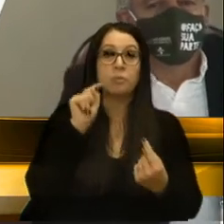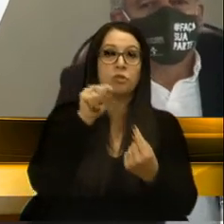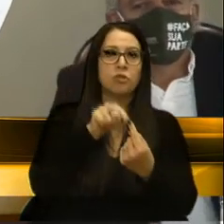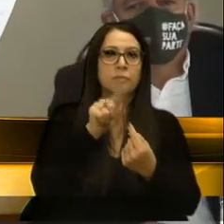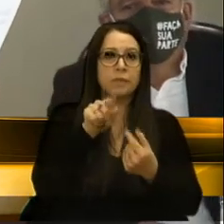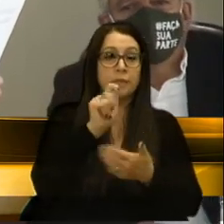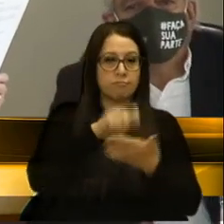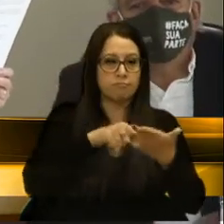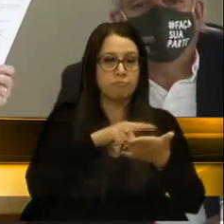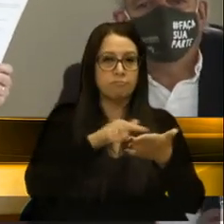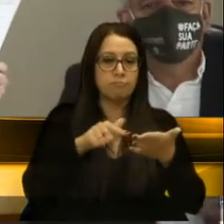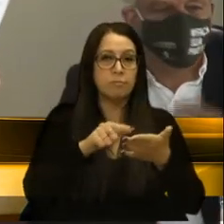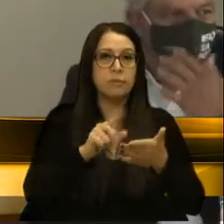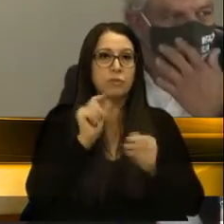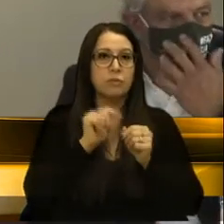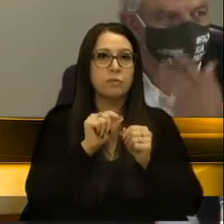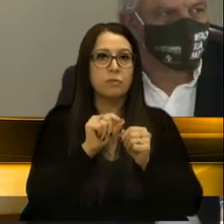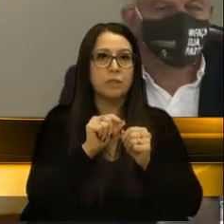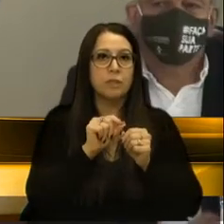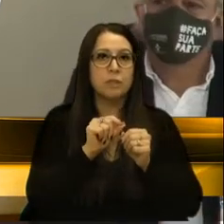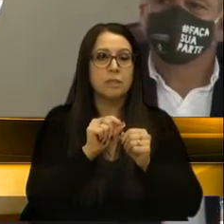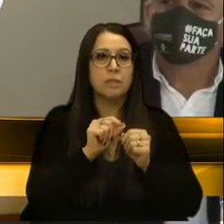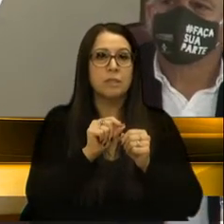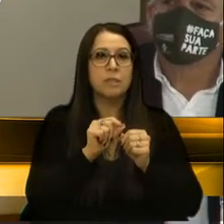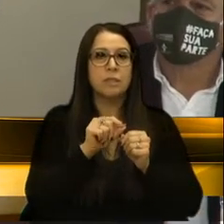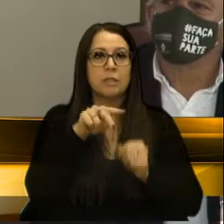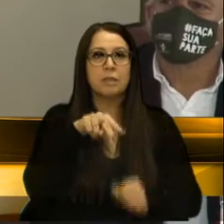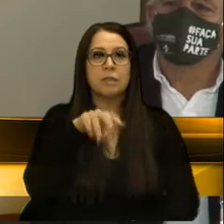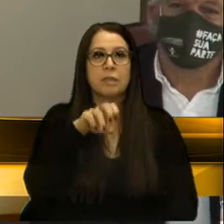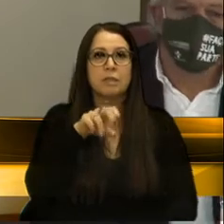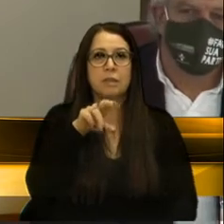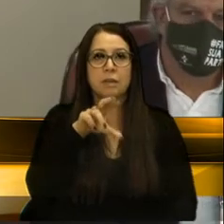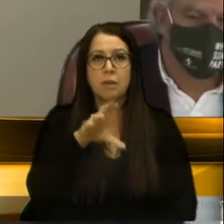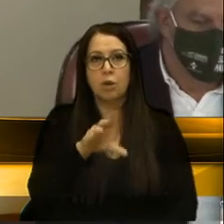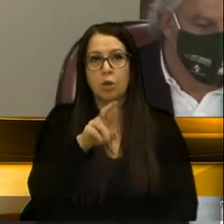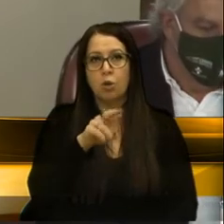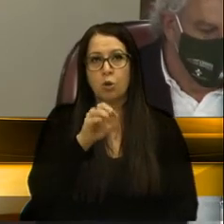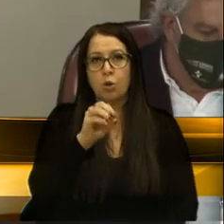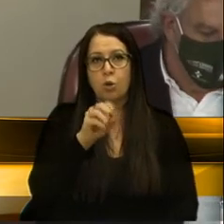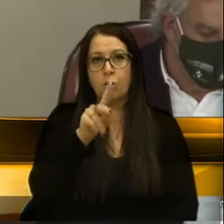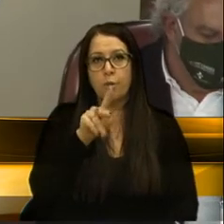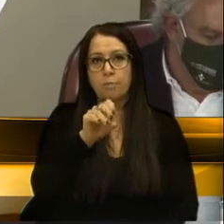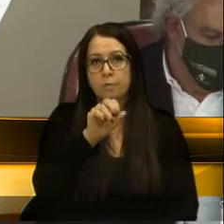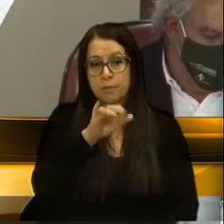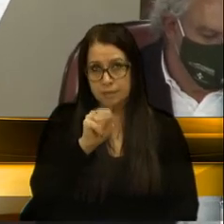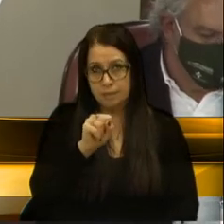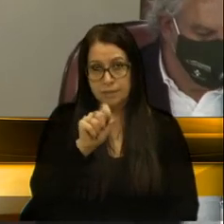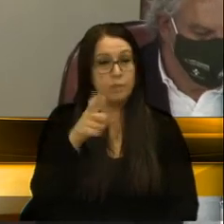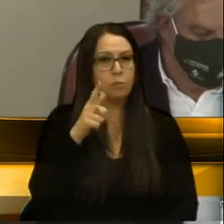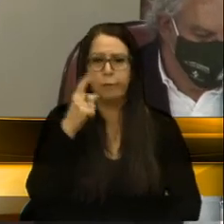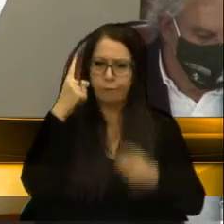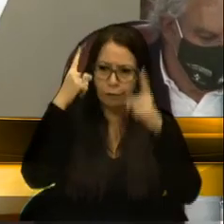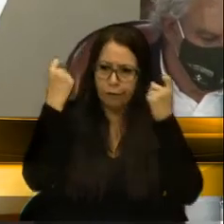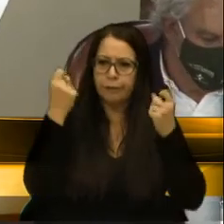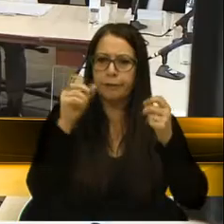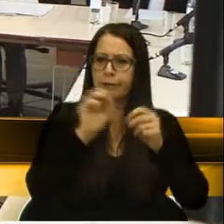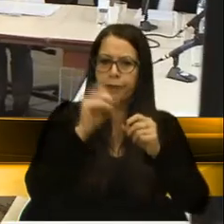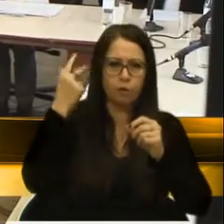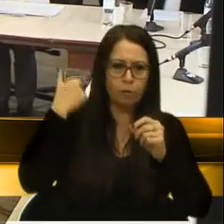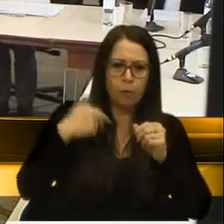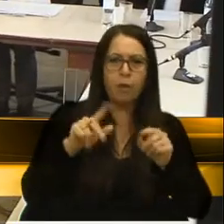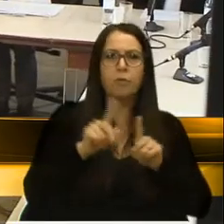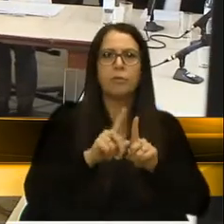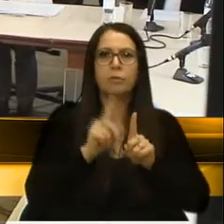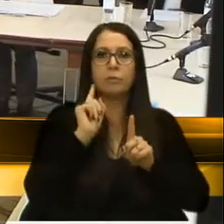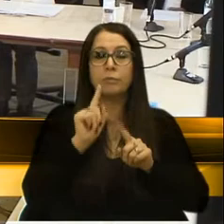indicação é que a realização das necropsias em caso de morte natural, sem violência ou suspeita de violência,